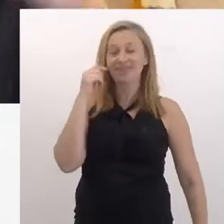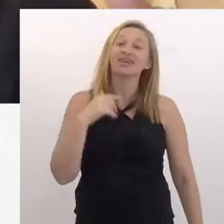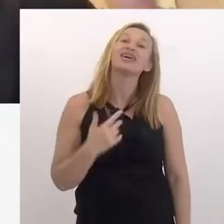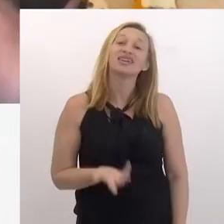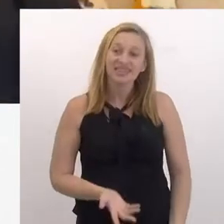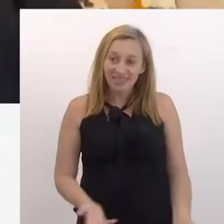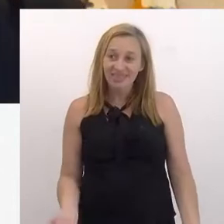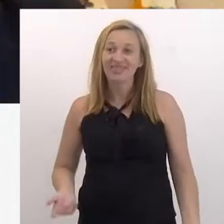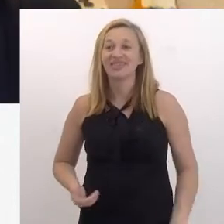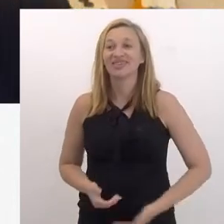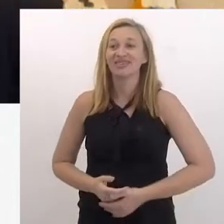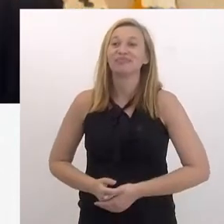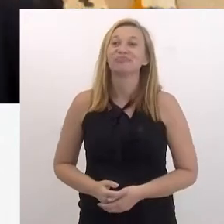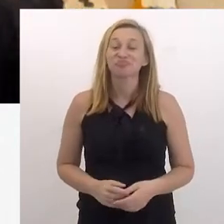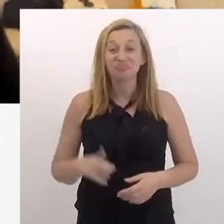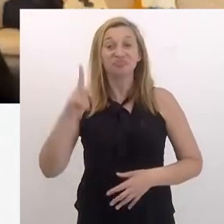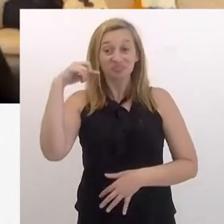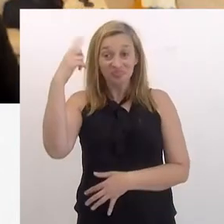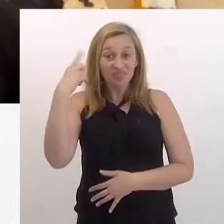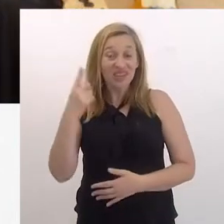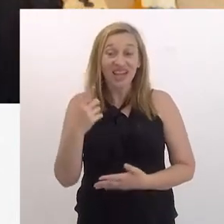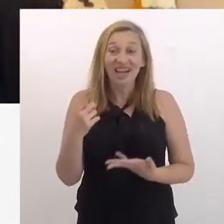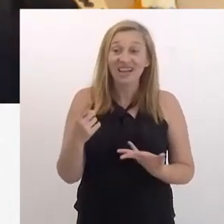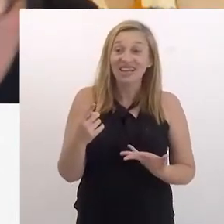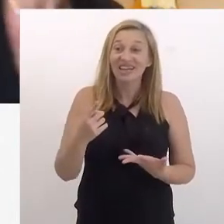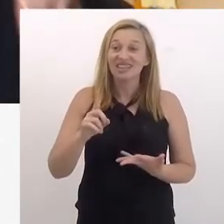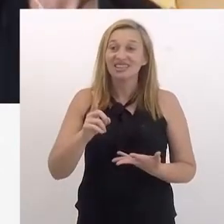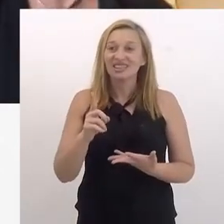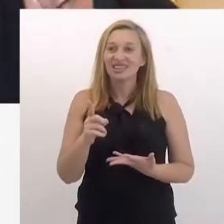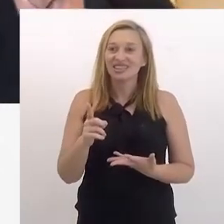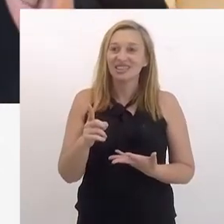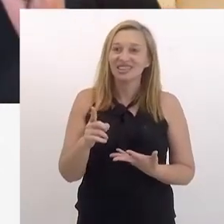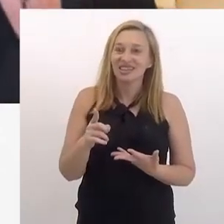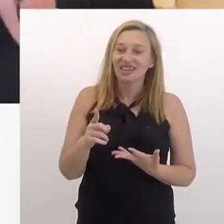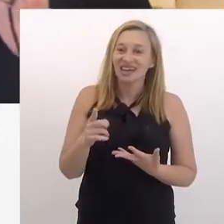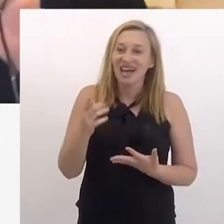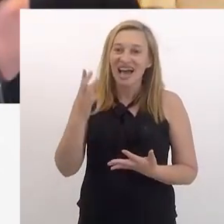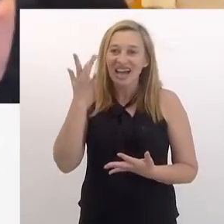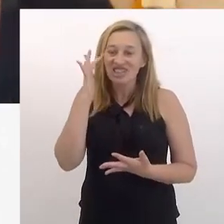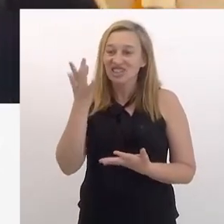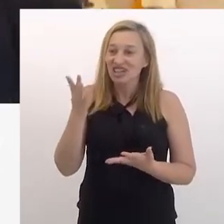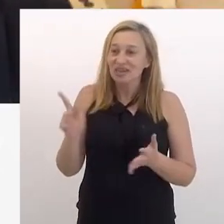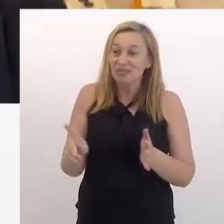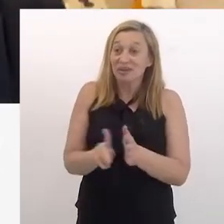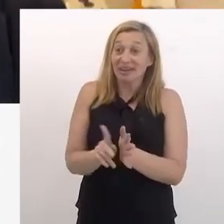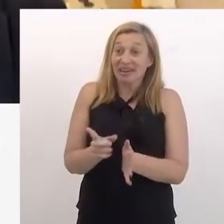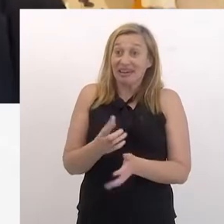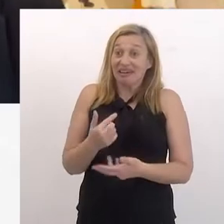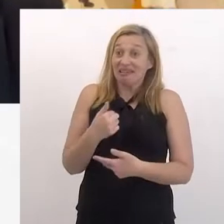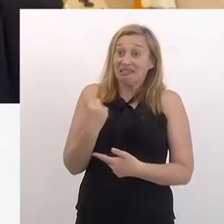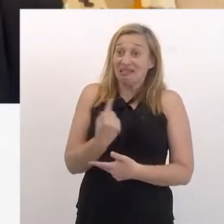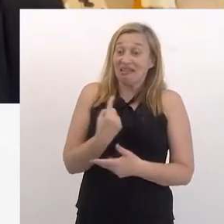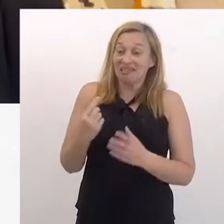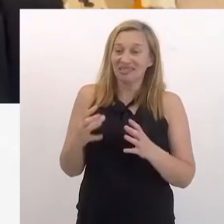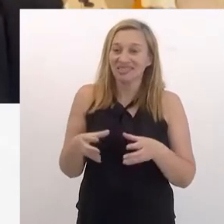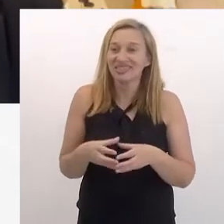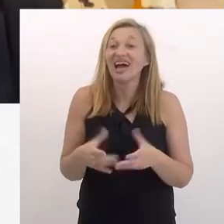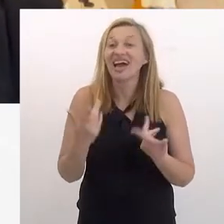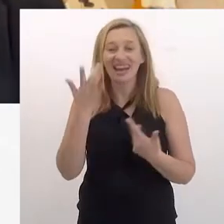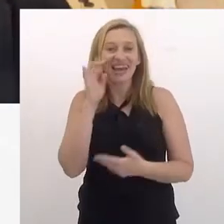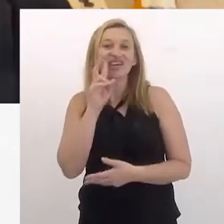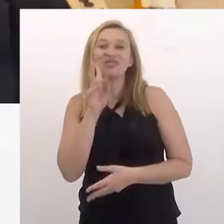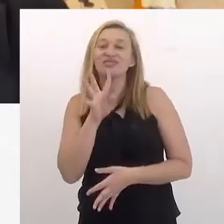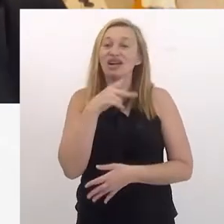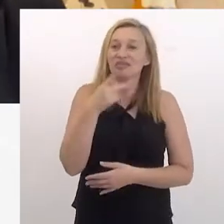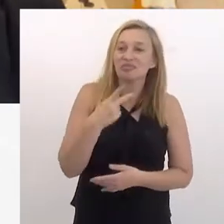A ah, que alívio. A coisa da cultura, né? Da gente não trazer para a gente. Ah, isso é comigo, é com a banda. Acho que é uma